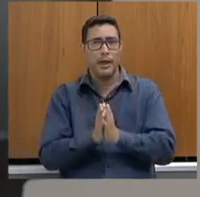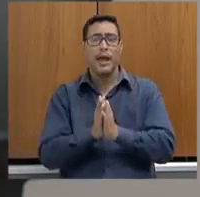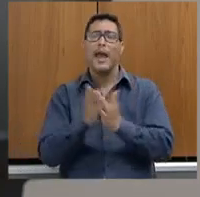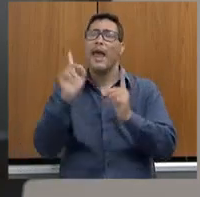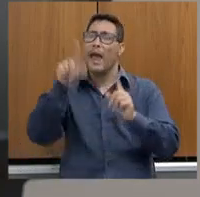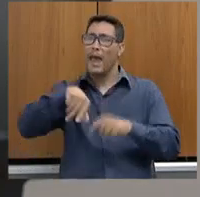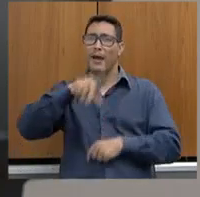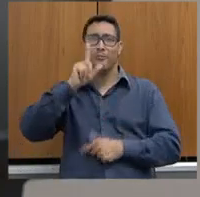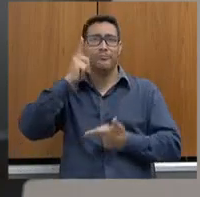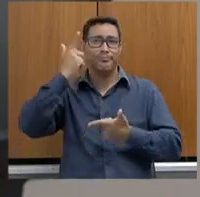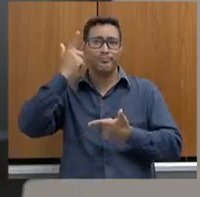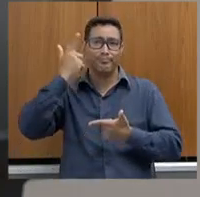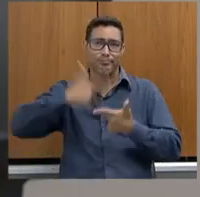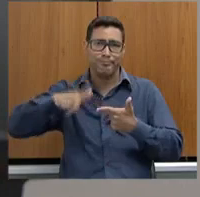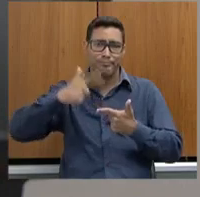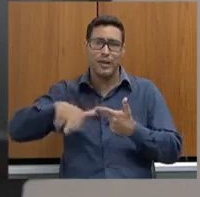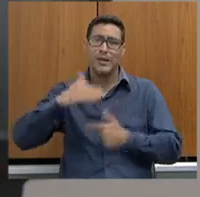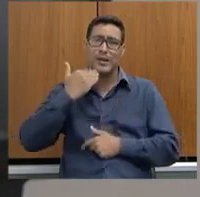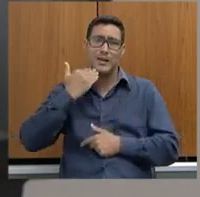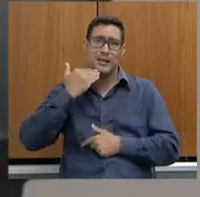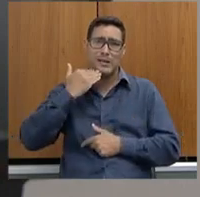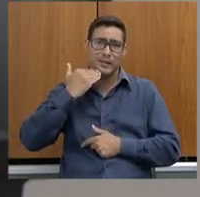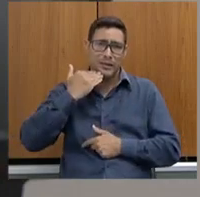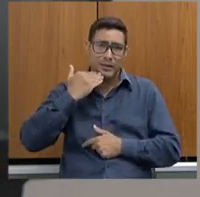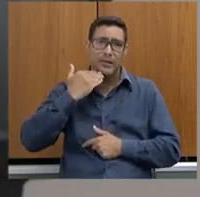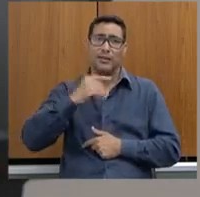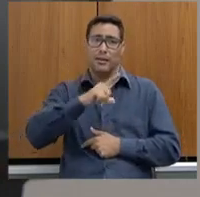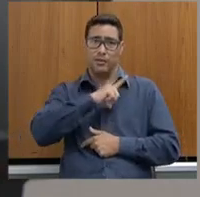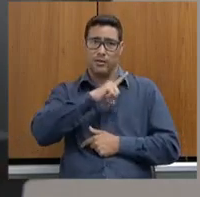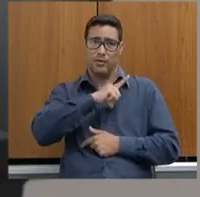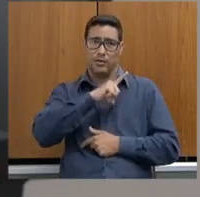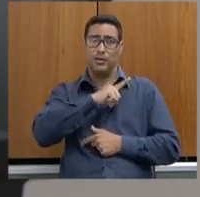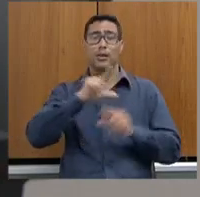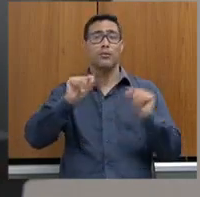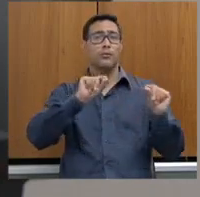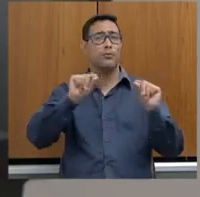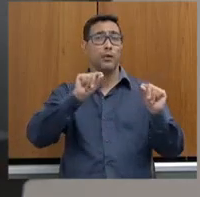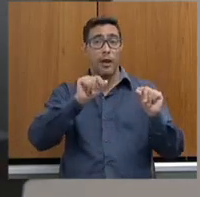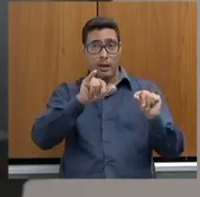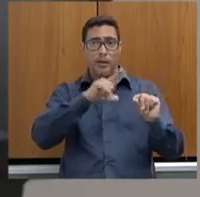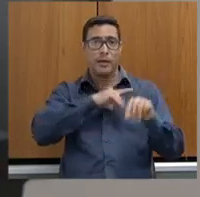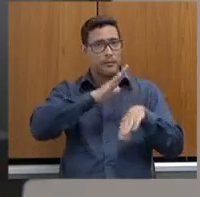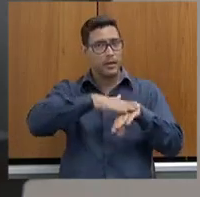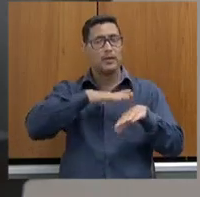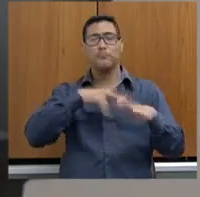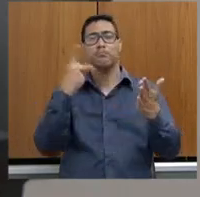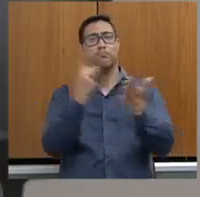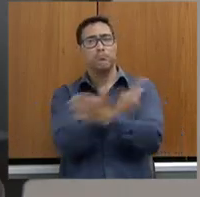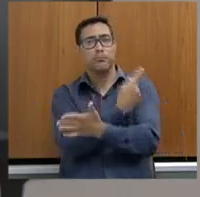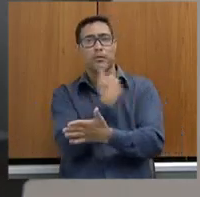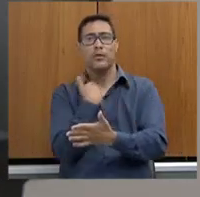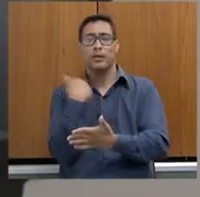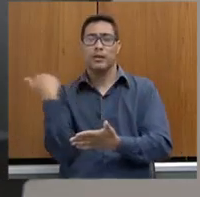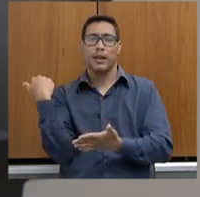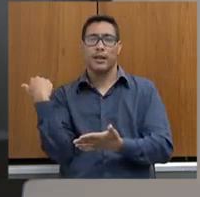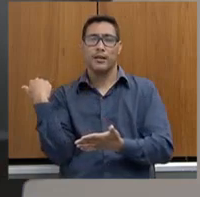organizacional, que o melhor, quando chega uma demanda até a mesa, primeiro é o carimbo do não,